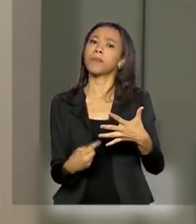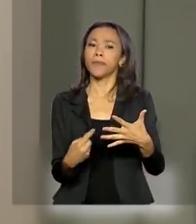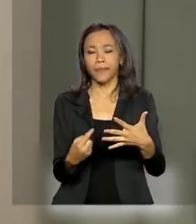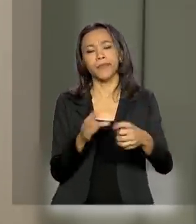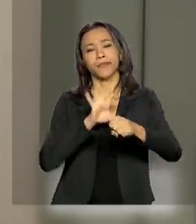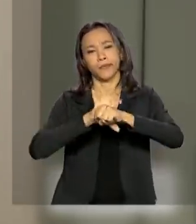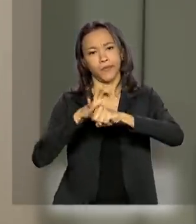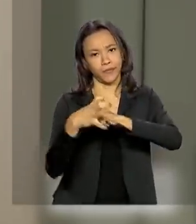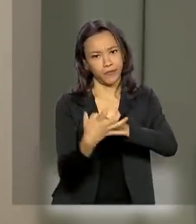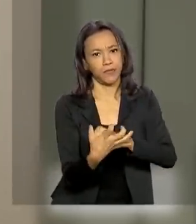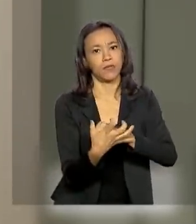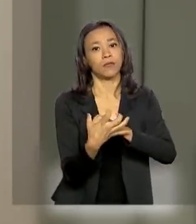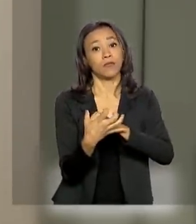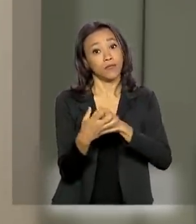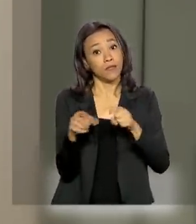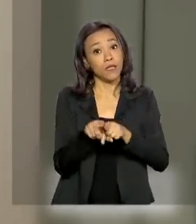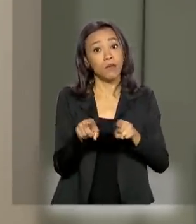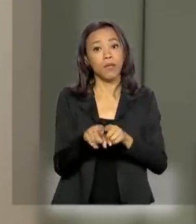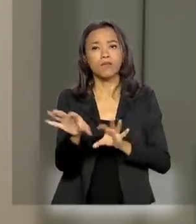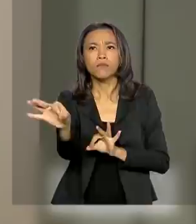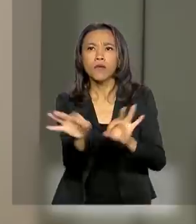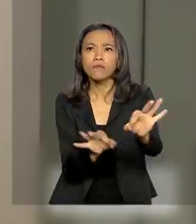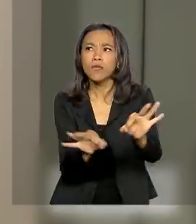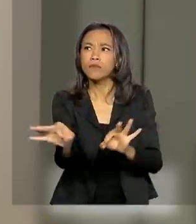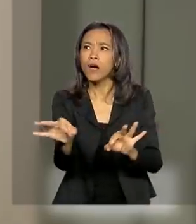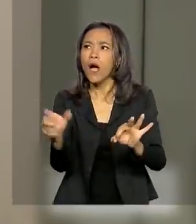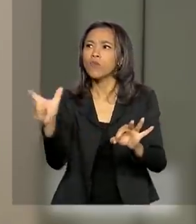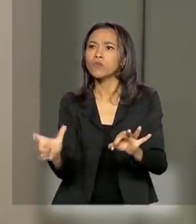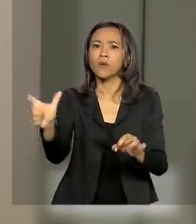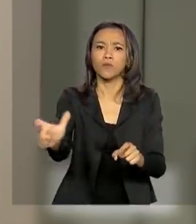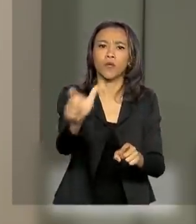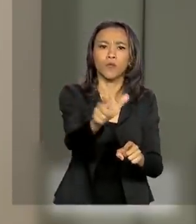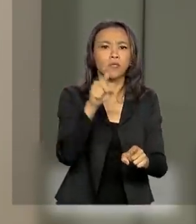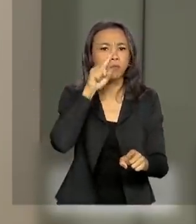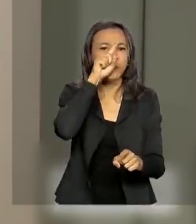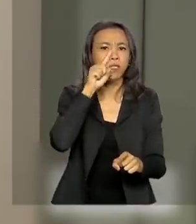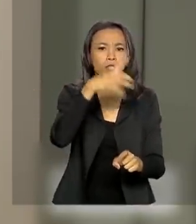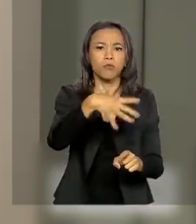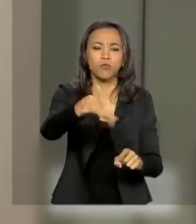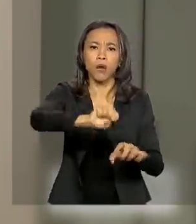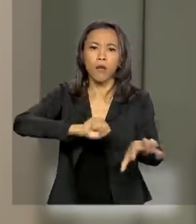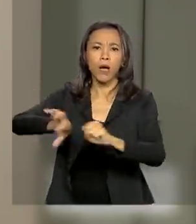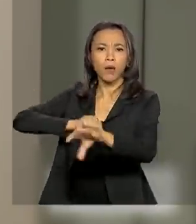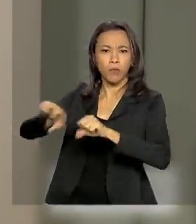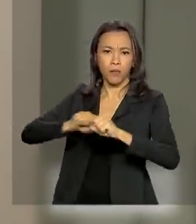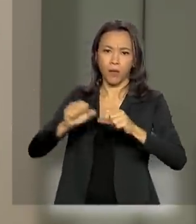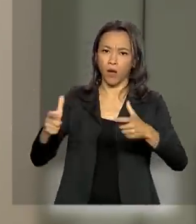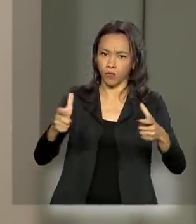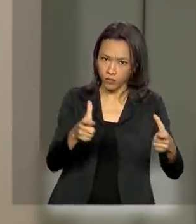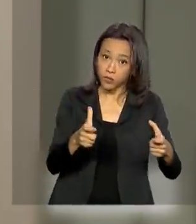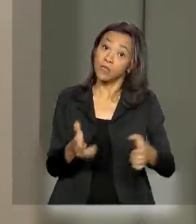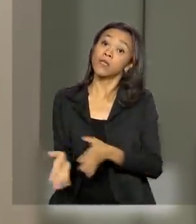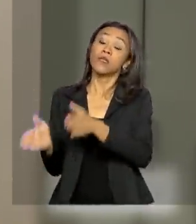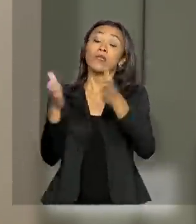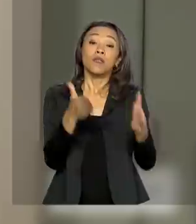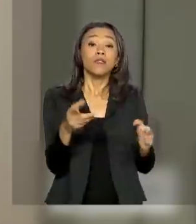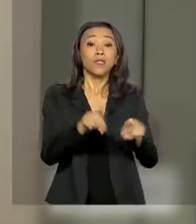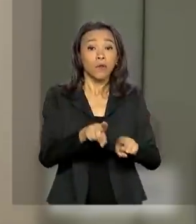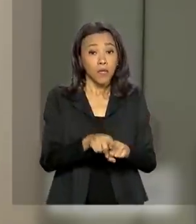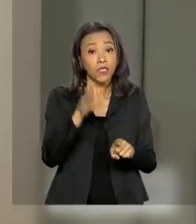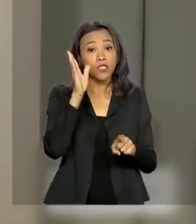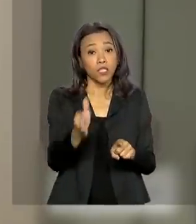novo coronavírus e mapear áreas de risco de contágio. Também foi anunciada a entrega a partir